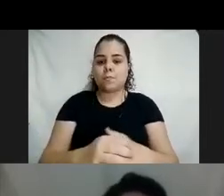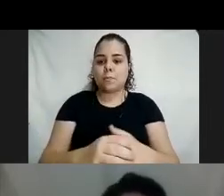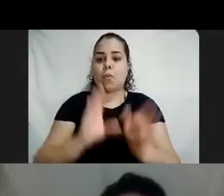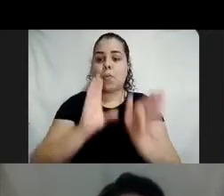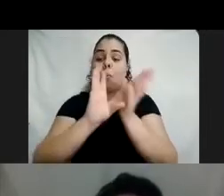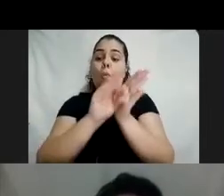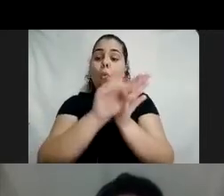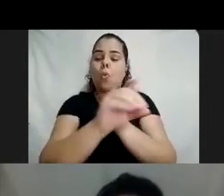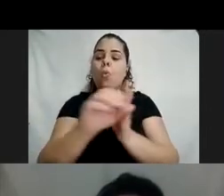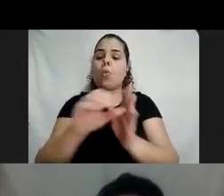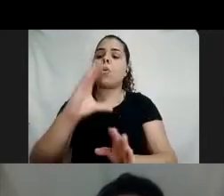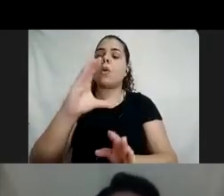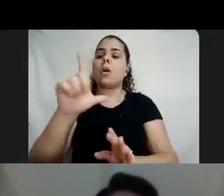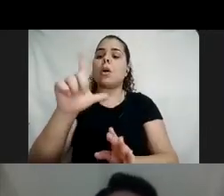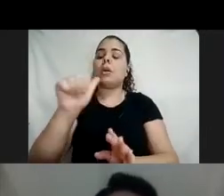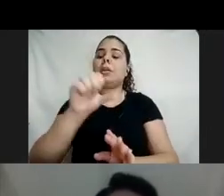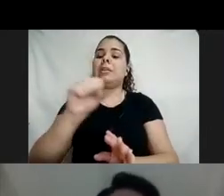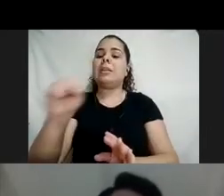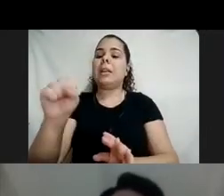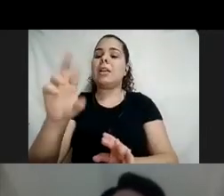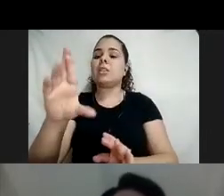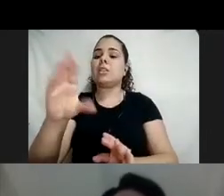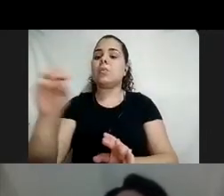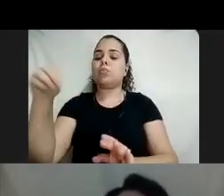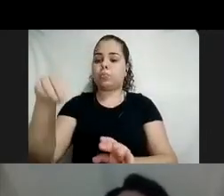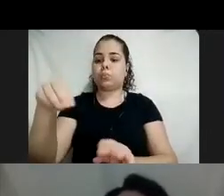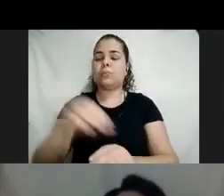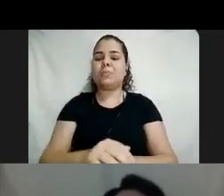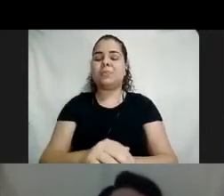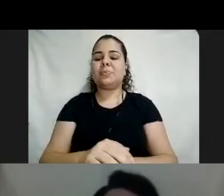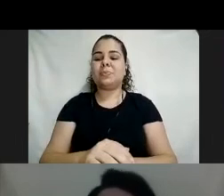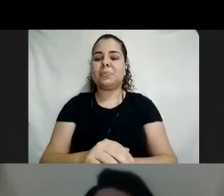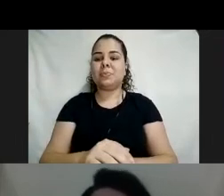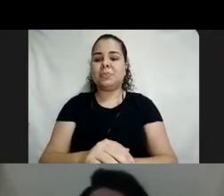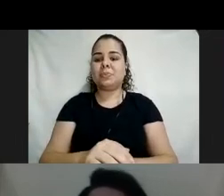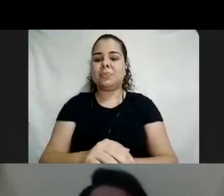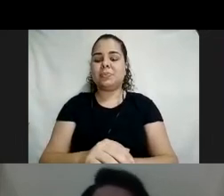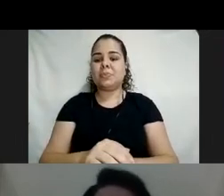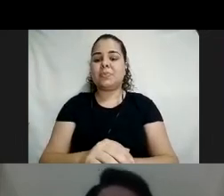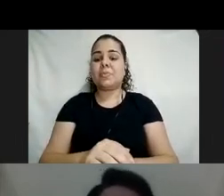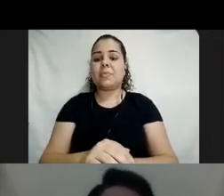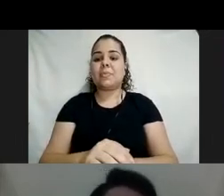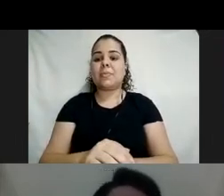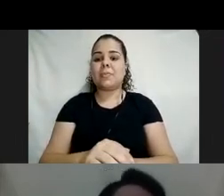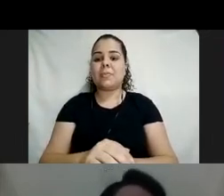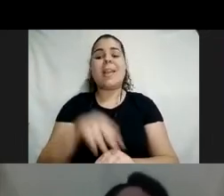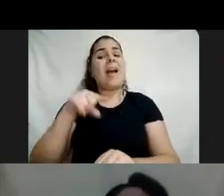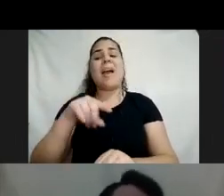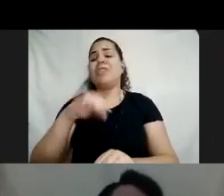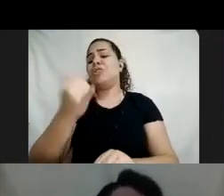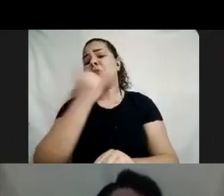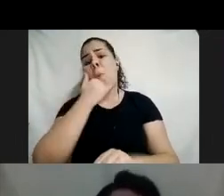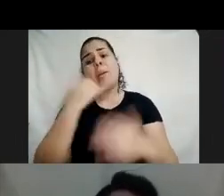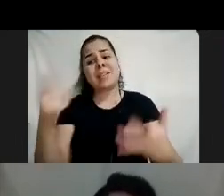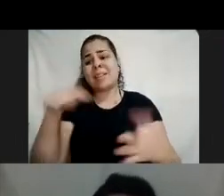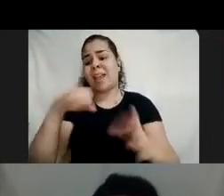Patrícia, está de volta? Patrícia, Sabrina, você está de volta? Estou, estou de volta, gente. A internet, essa vida online faz isso com a gente.